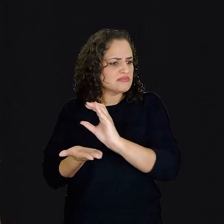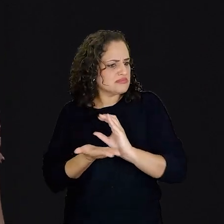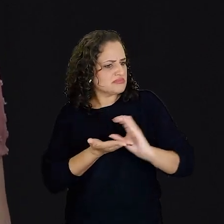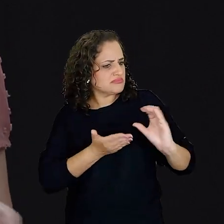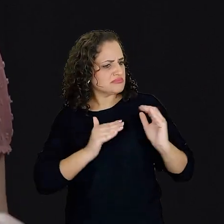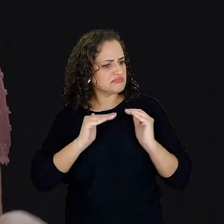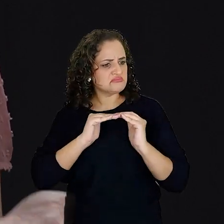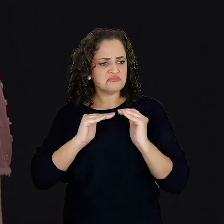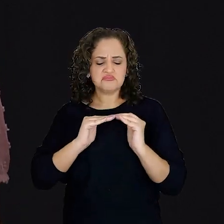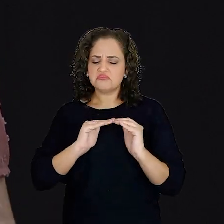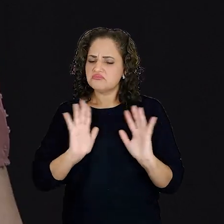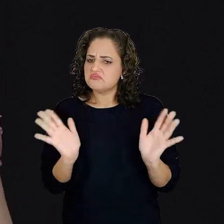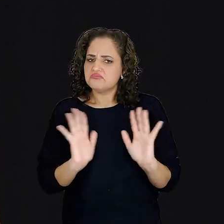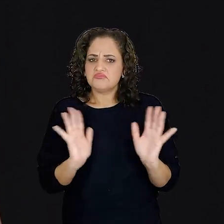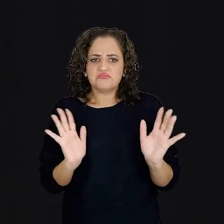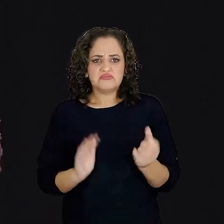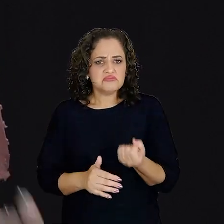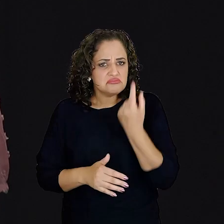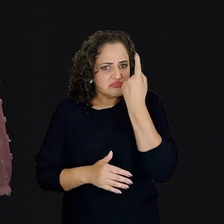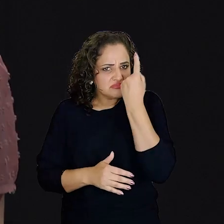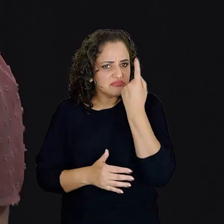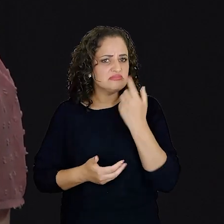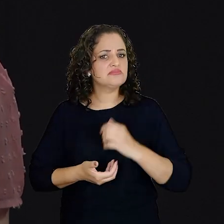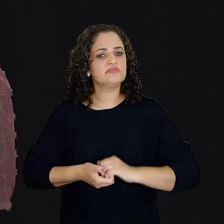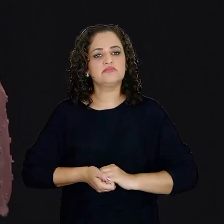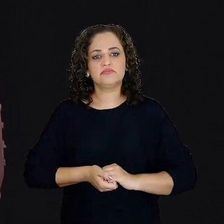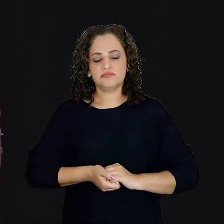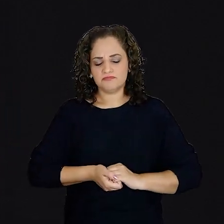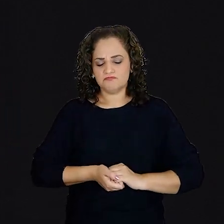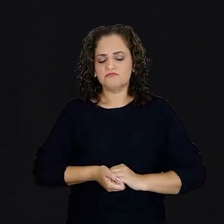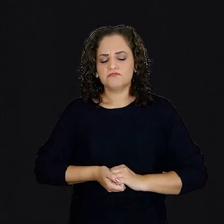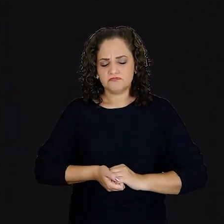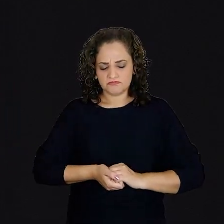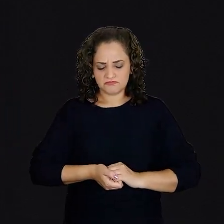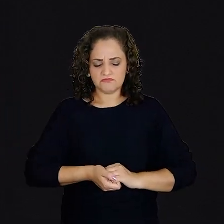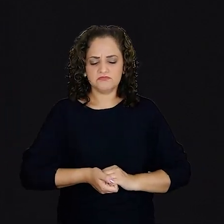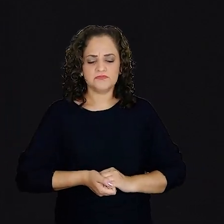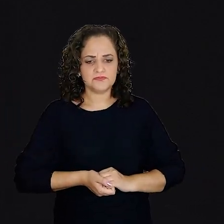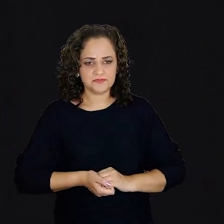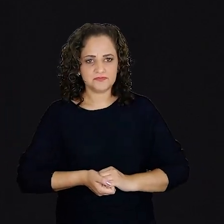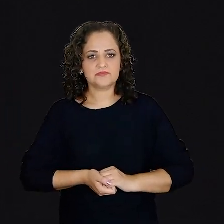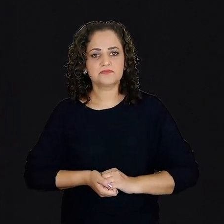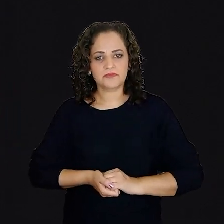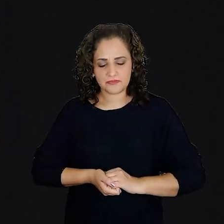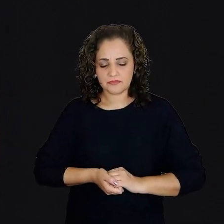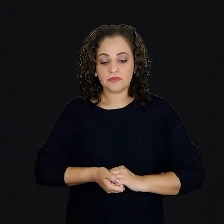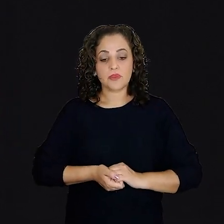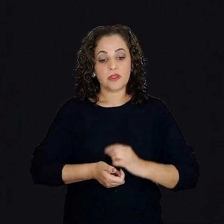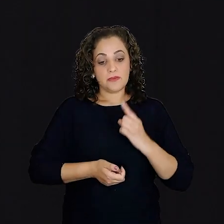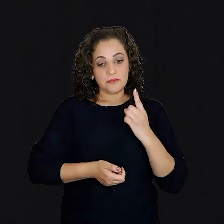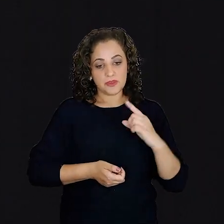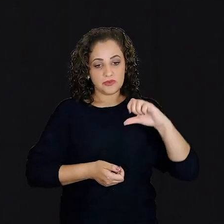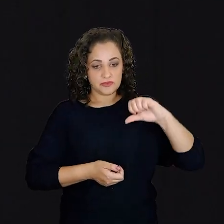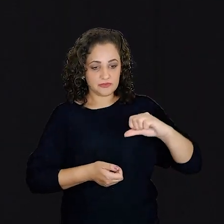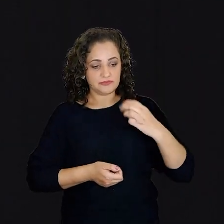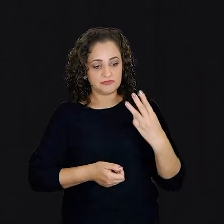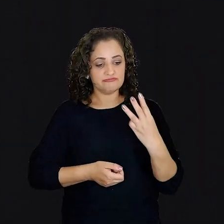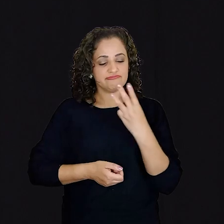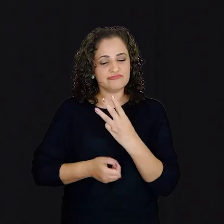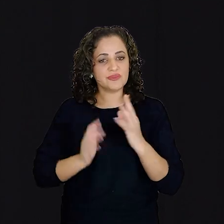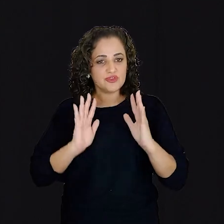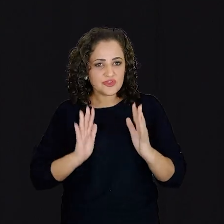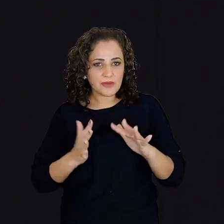dinheiro. E mesmo a quantia que foi oferecida para os autores do libreto foi absurdamente negado à Chiquinha. Em